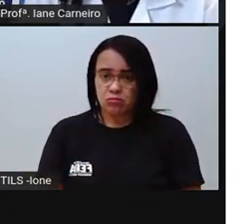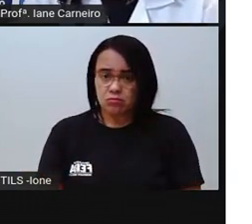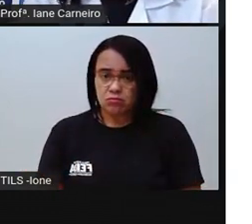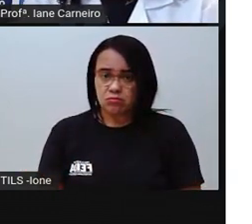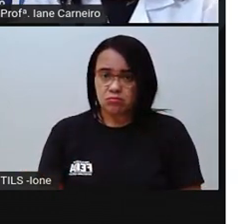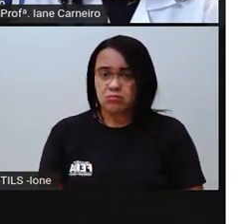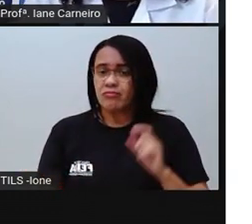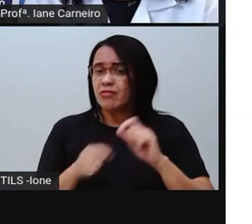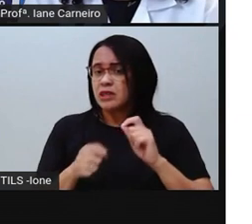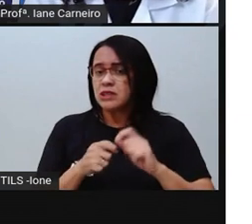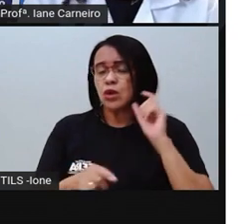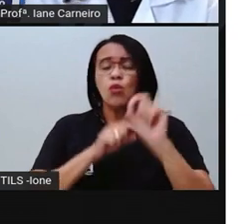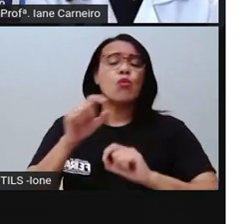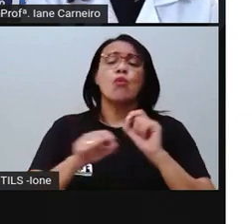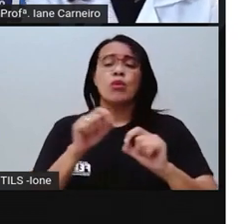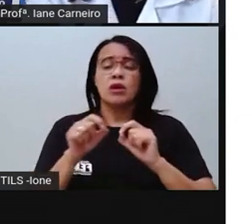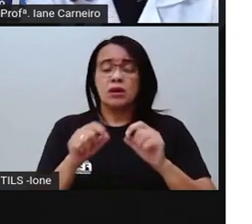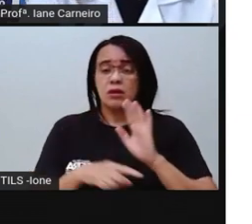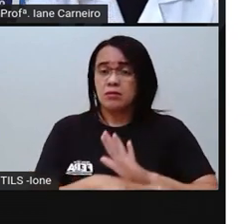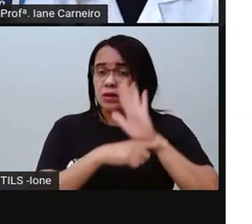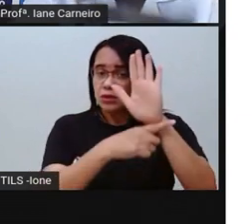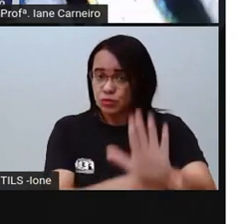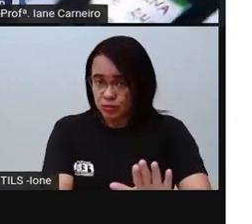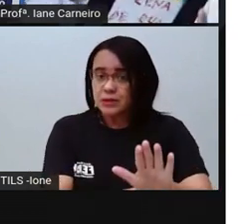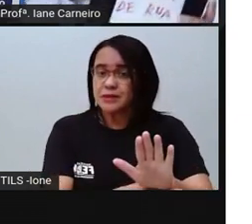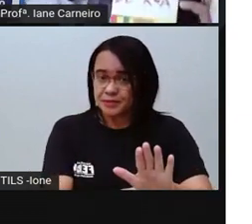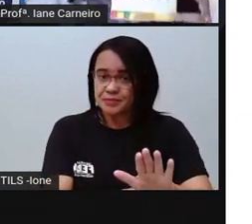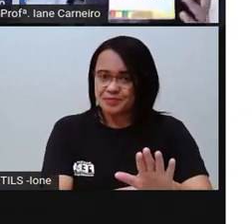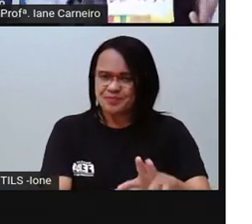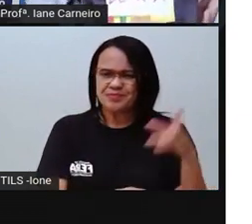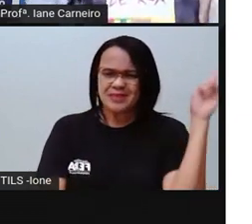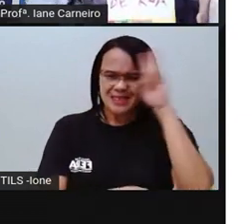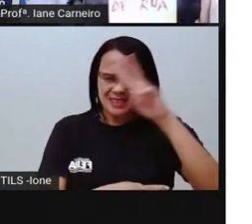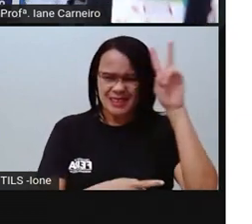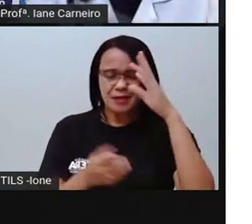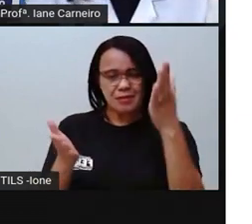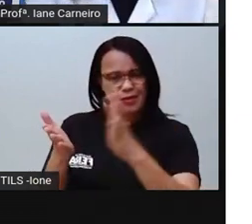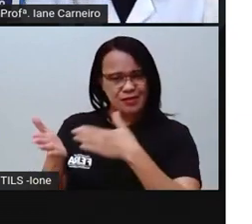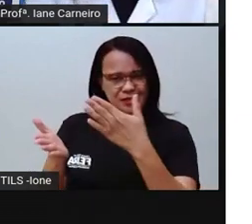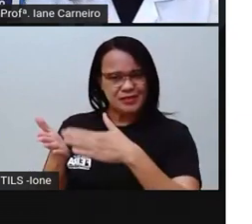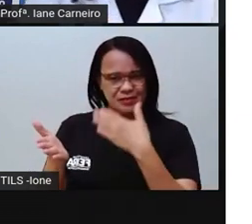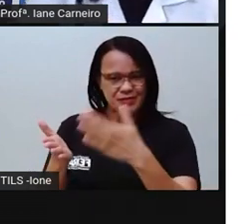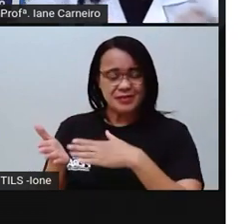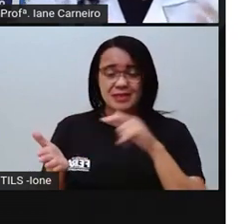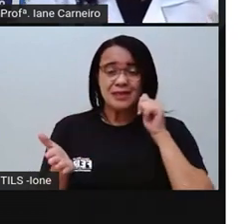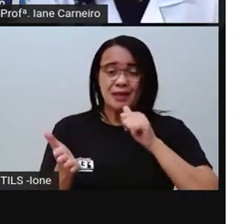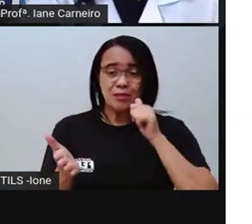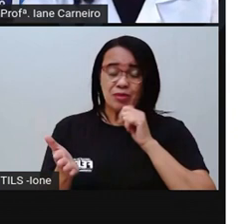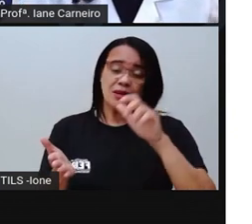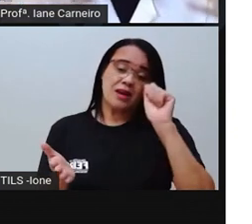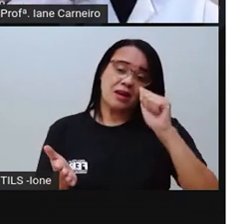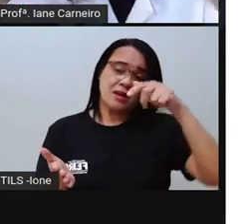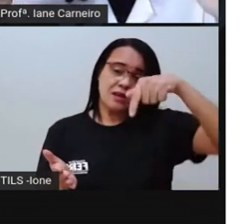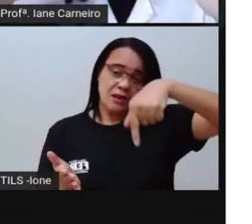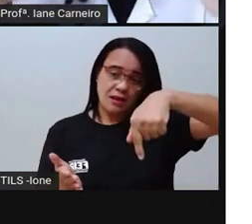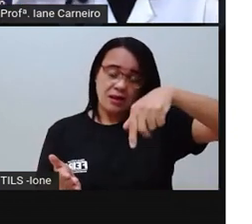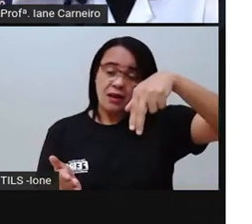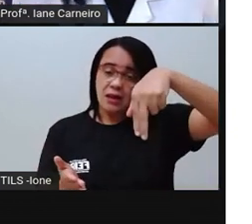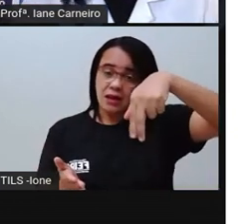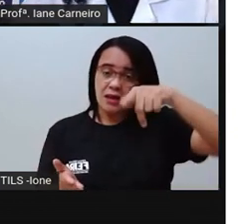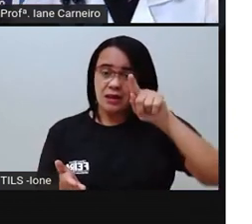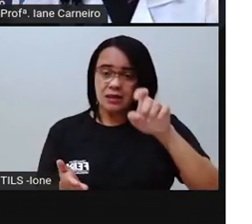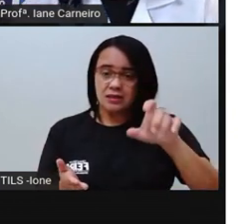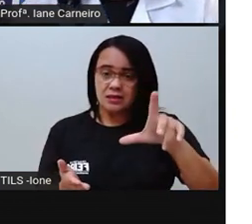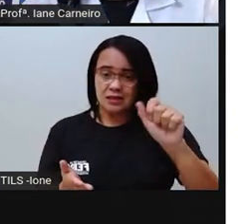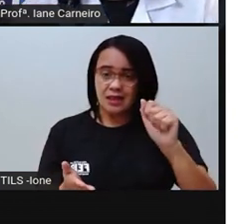Né? Porque a gente viu lá no livro, né? De Angela Lago, cena de rua, que o trânsito, né? As pessoas do trânsito